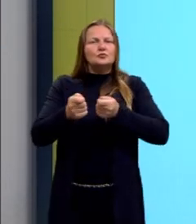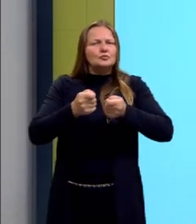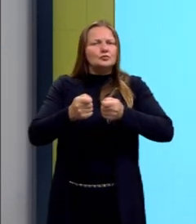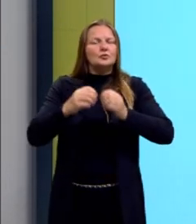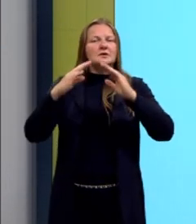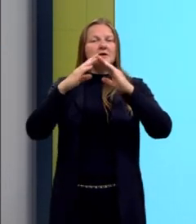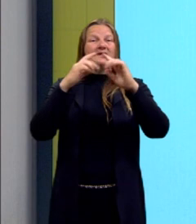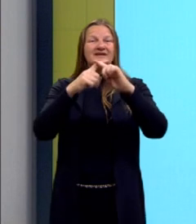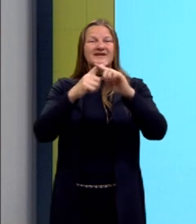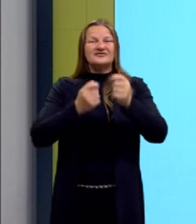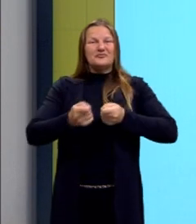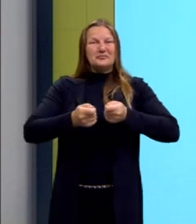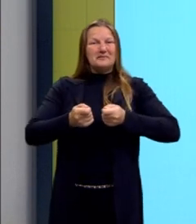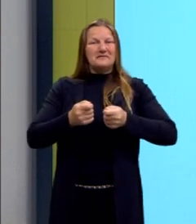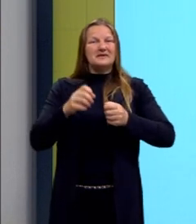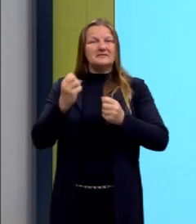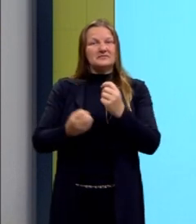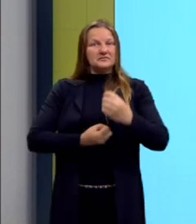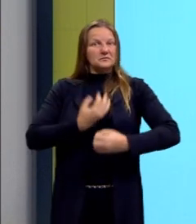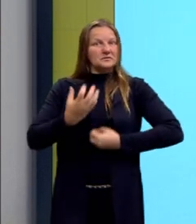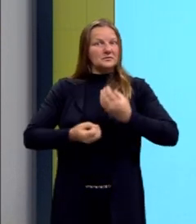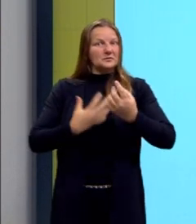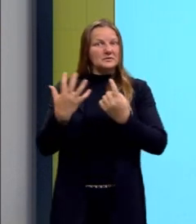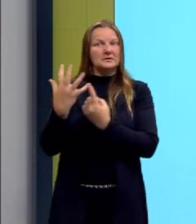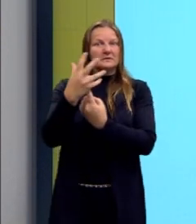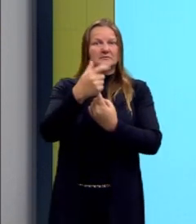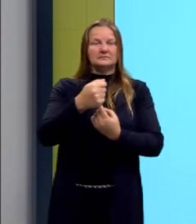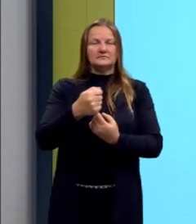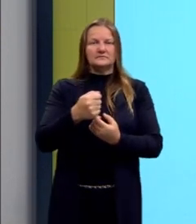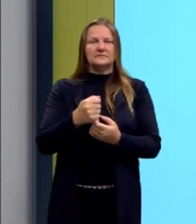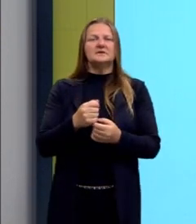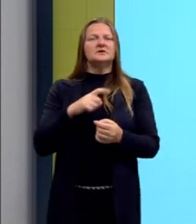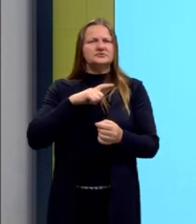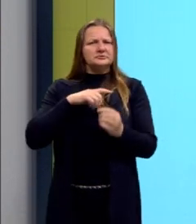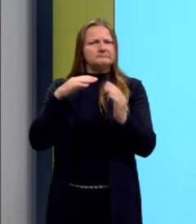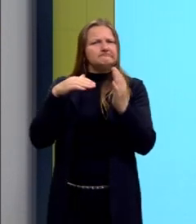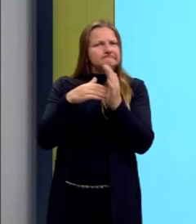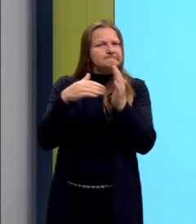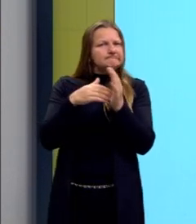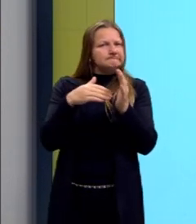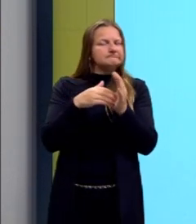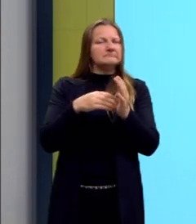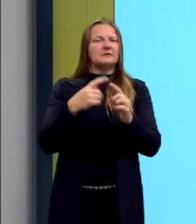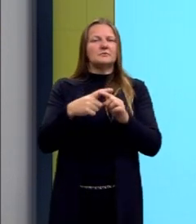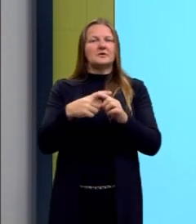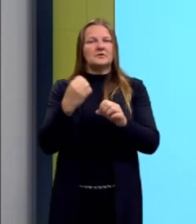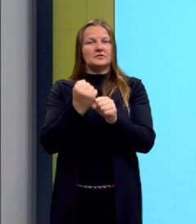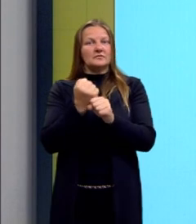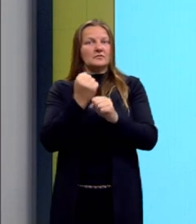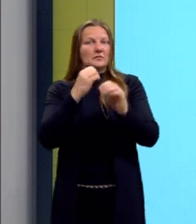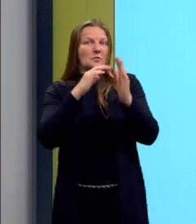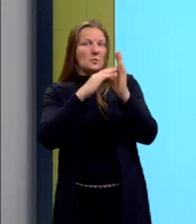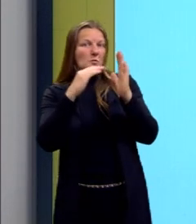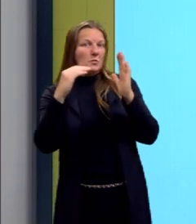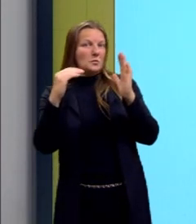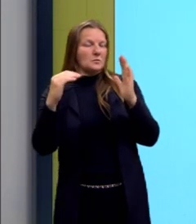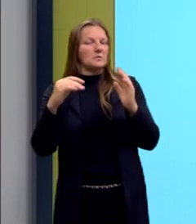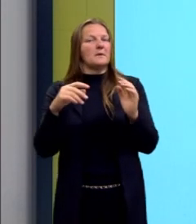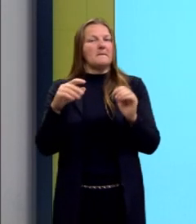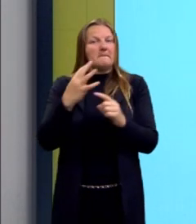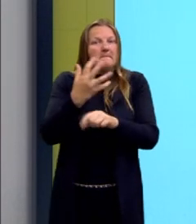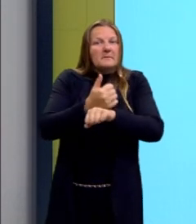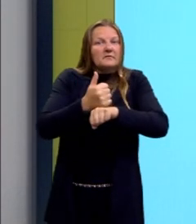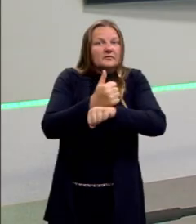igreja sobre as expressões artísticas, o que delimitava a produção estética, então, dos artistas.